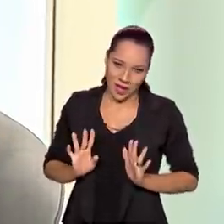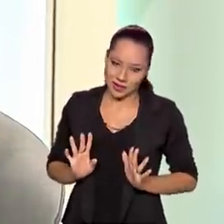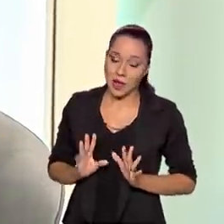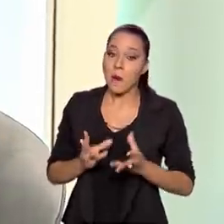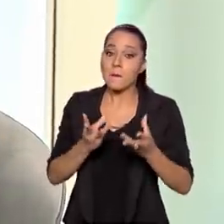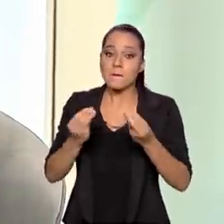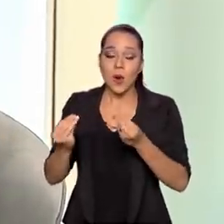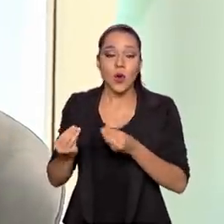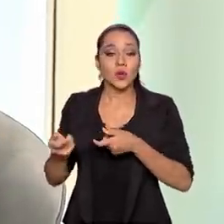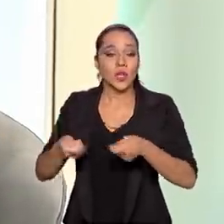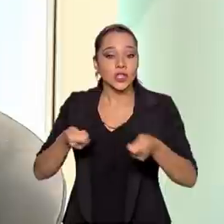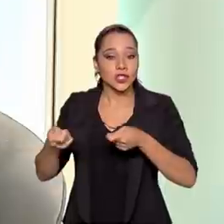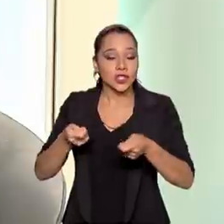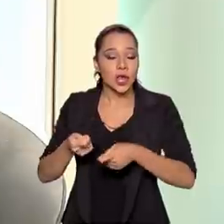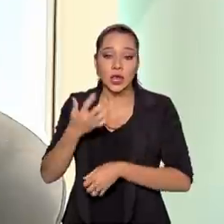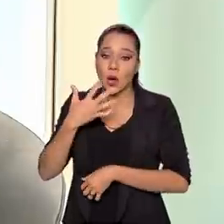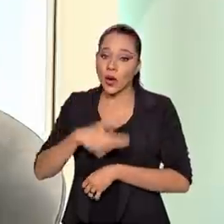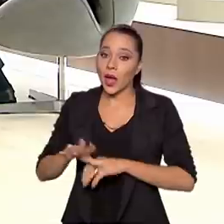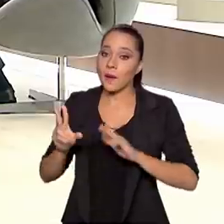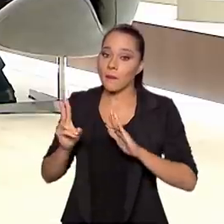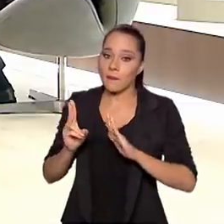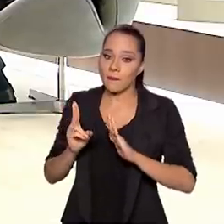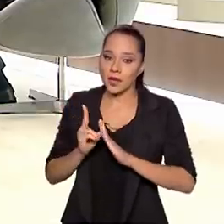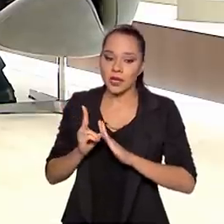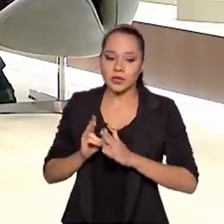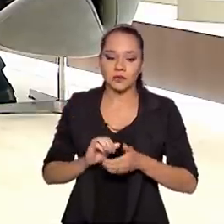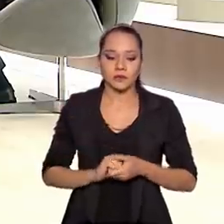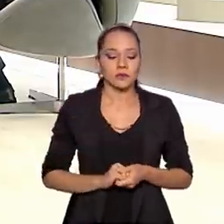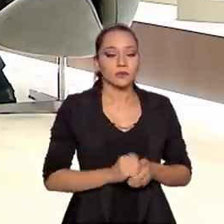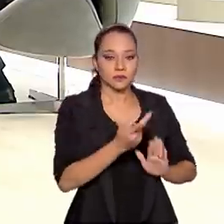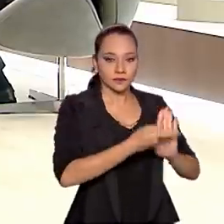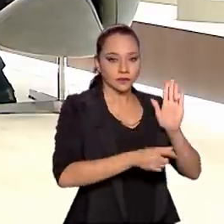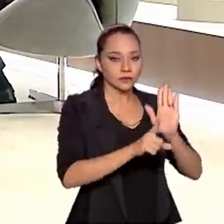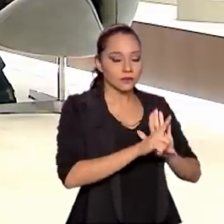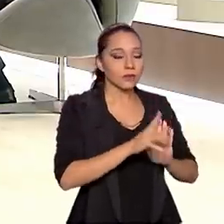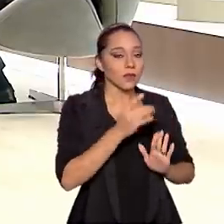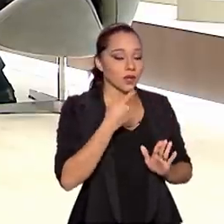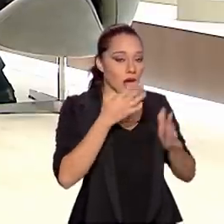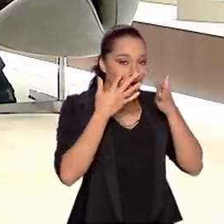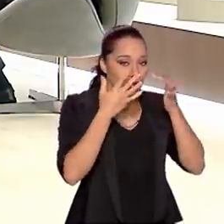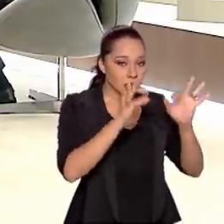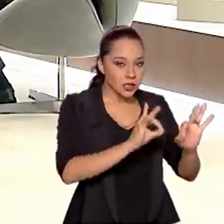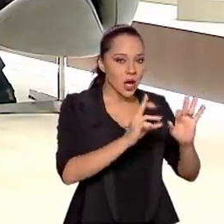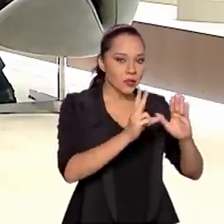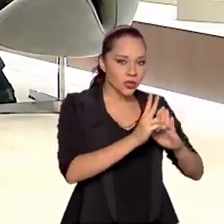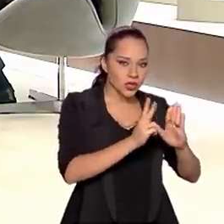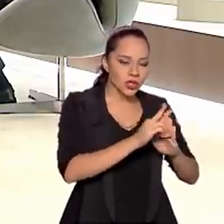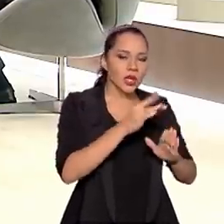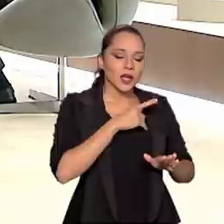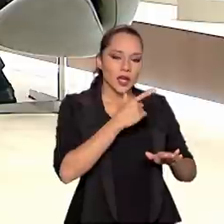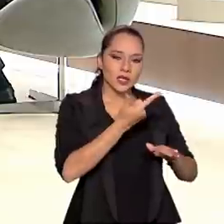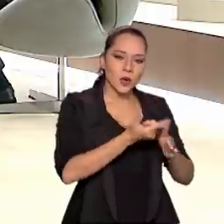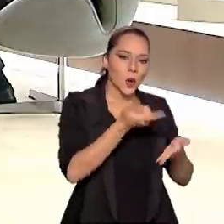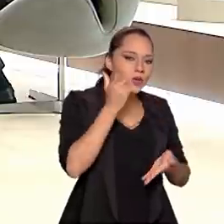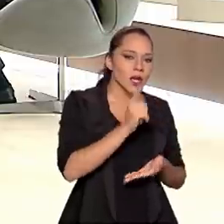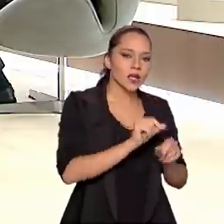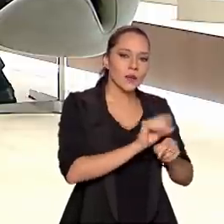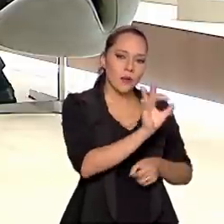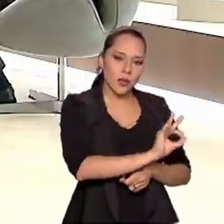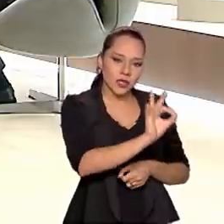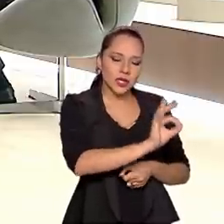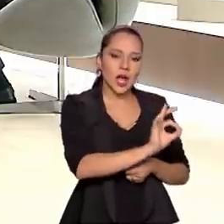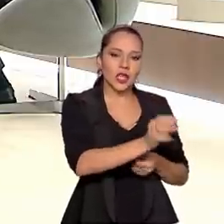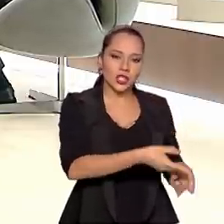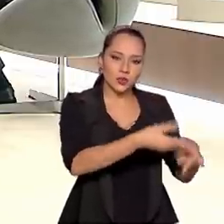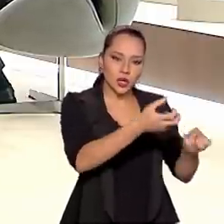Muitos indígenas não querem mineração. O projeto de lei prevê ouvir os indígenas, Prevê, E que eles tenham alguns ganhos de royalties. Também, isso está